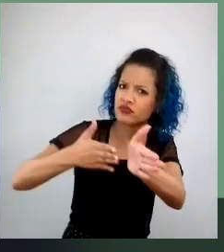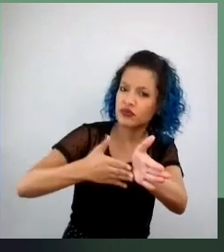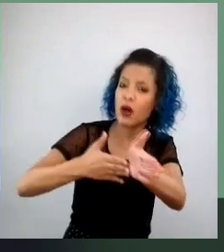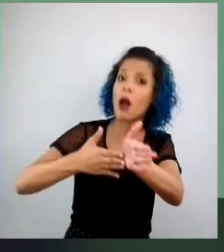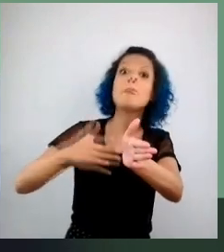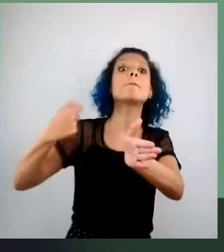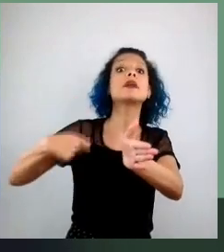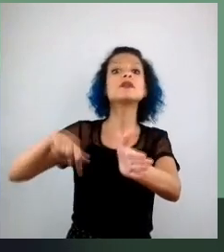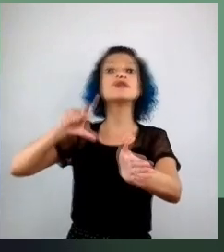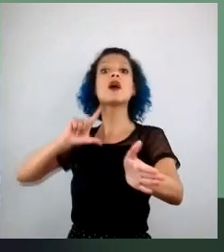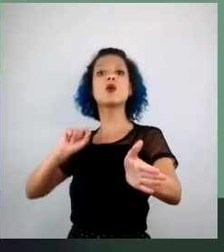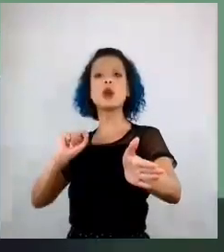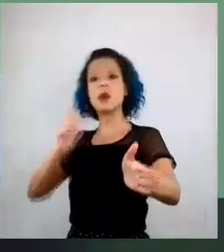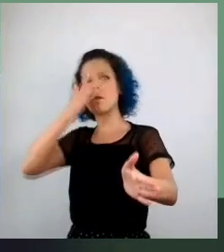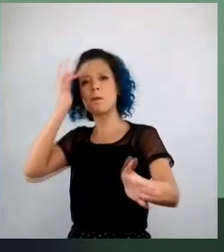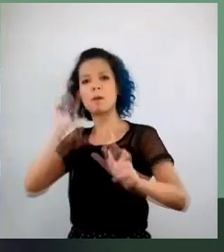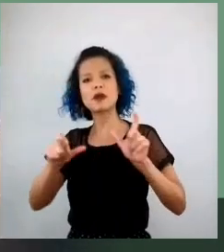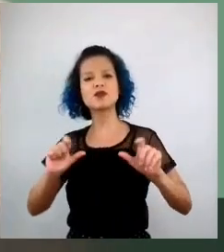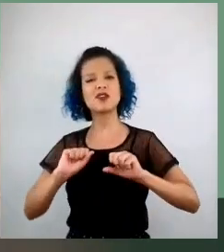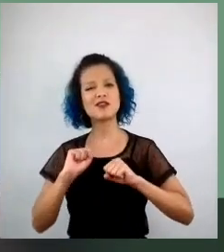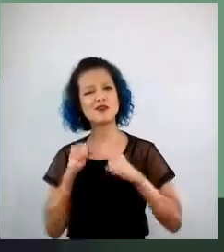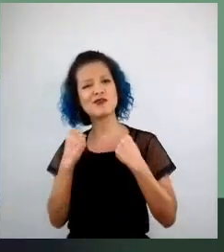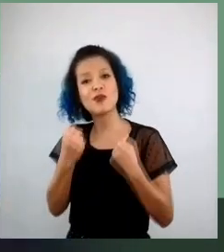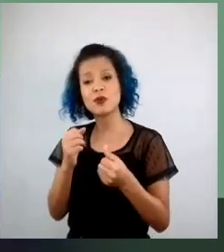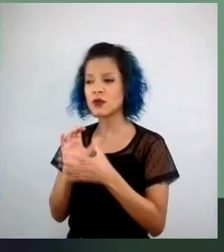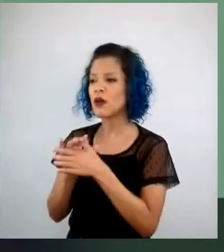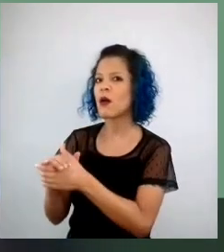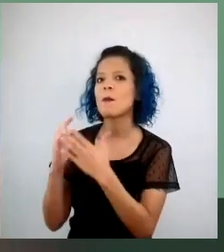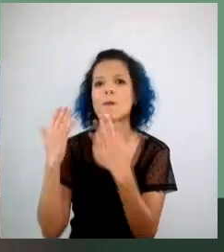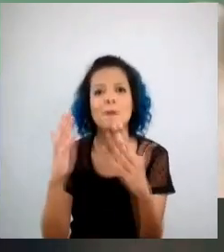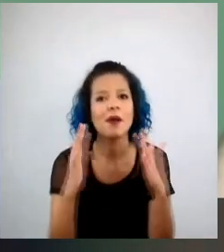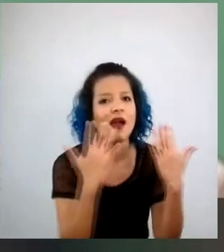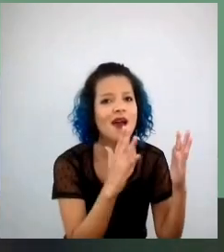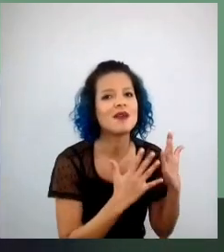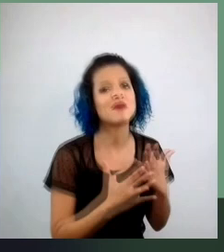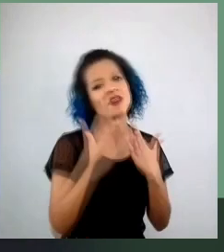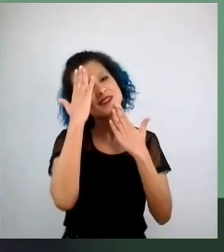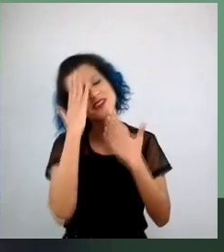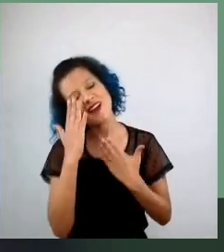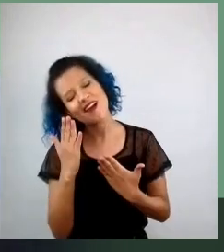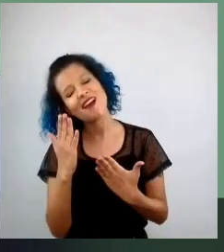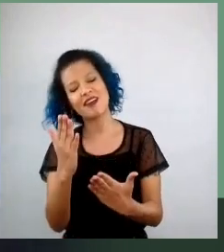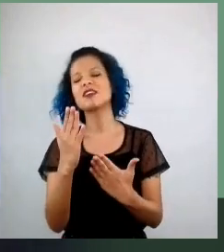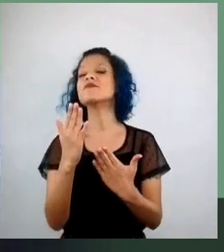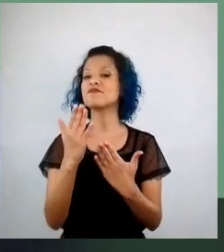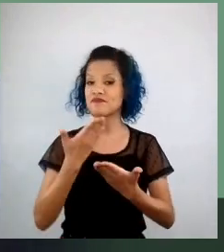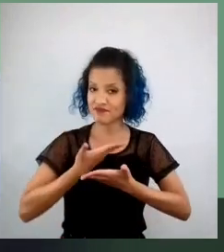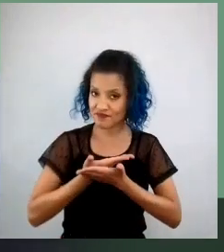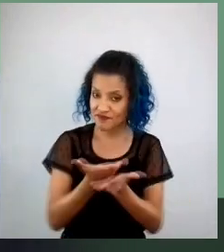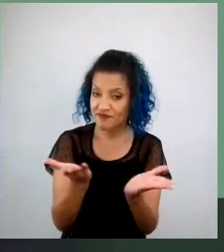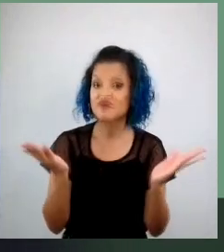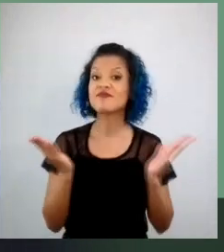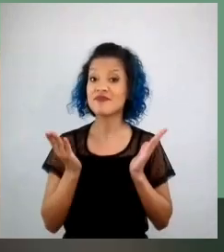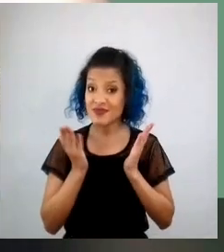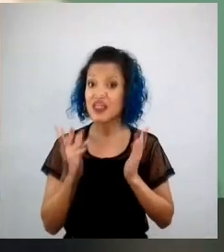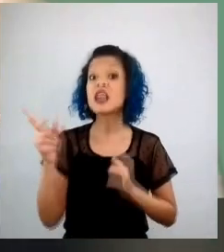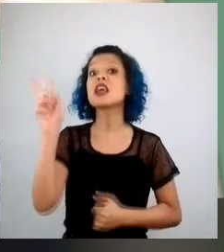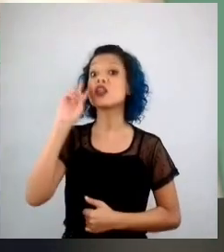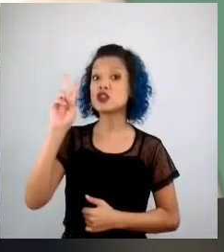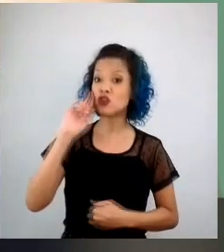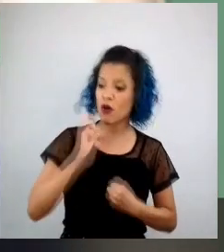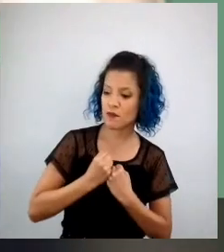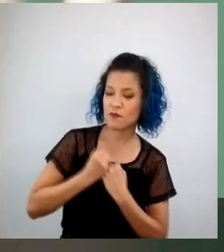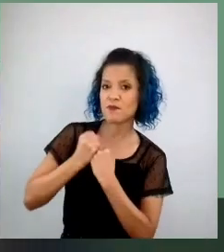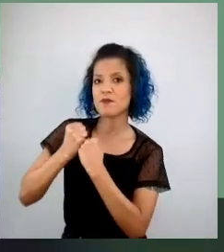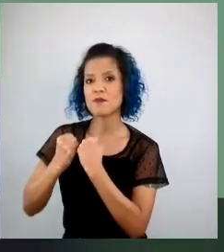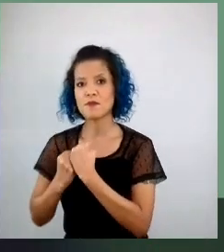tanta gente, então, muitos parabéns e um agradecimento, porque isso, vocês carregam essa história e levaram ela, assim,